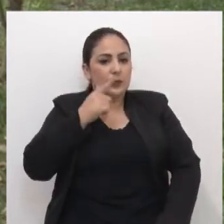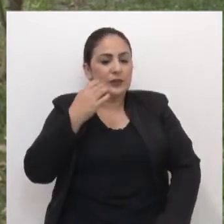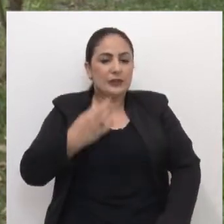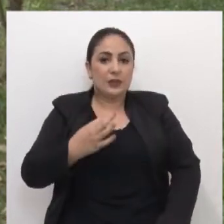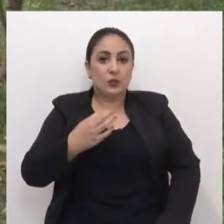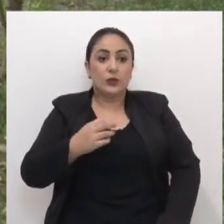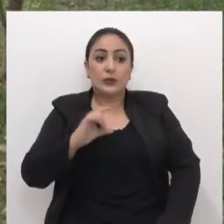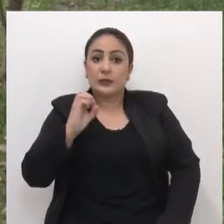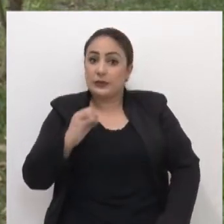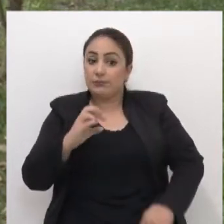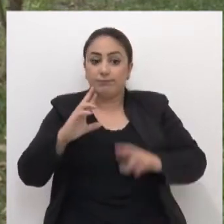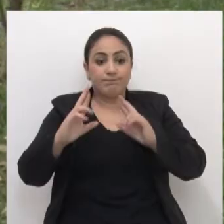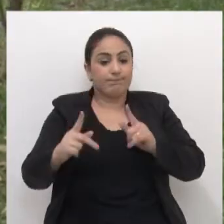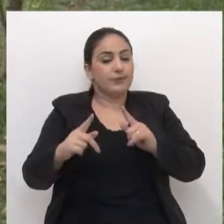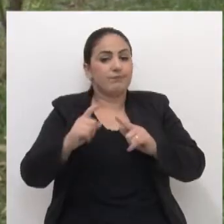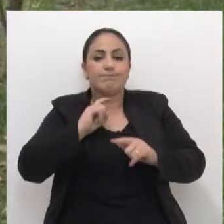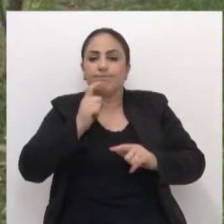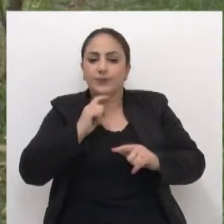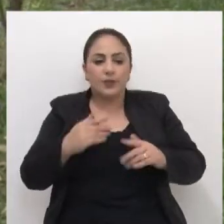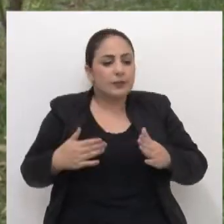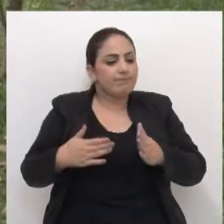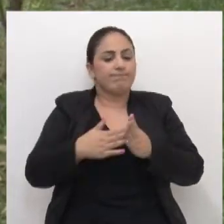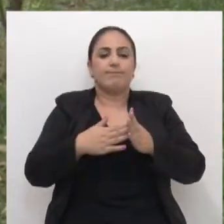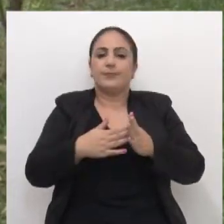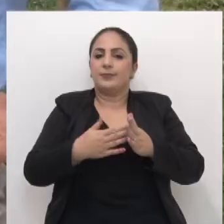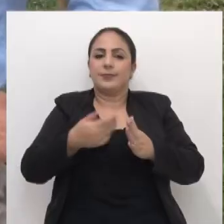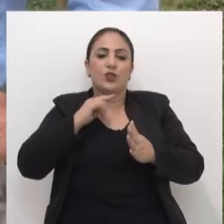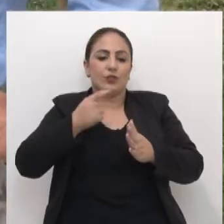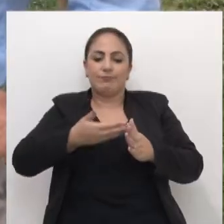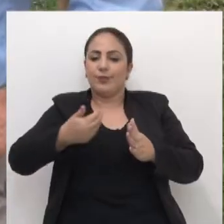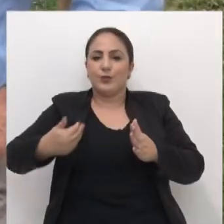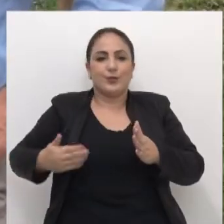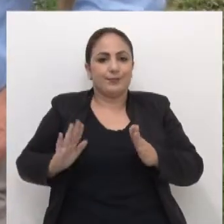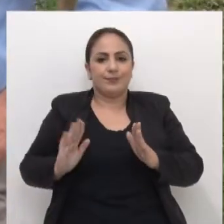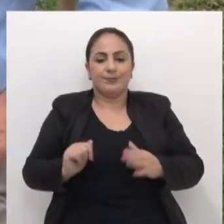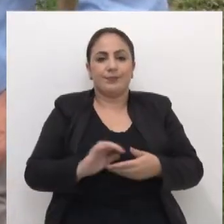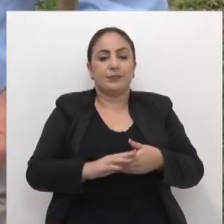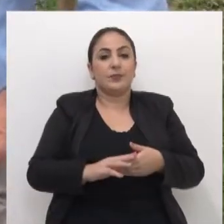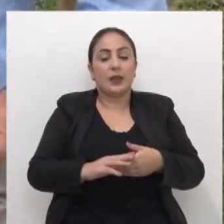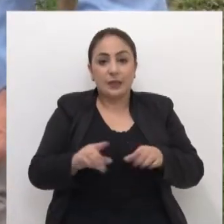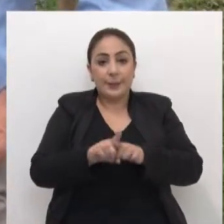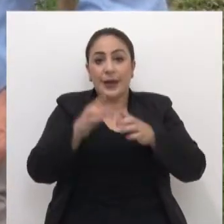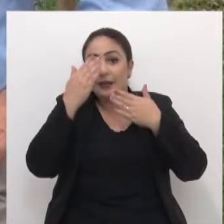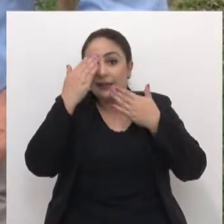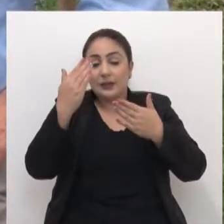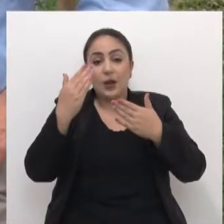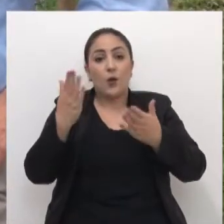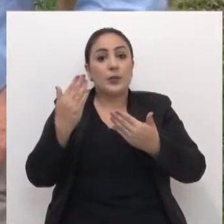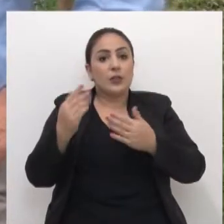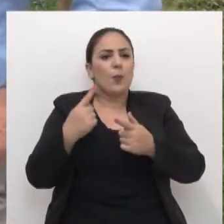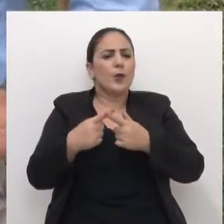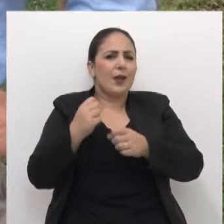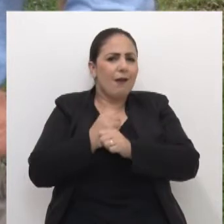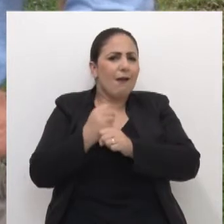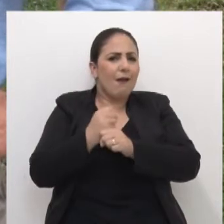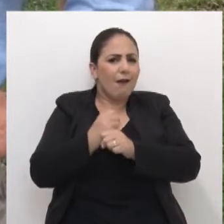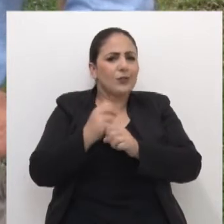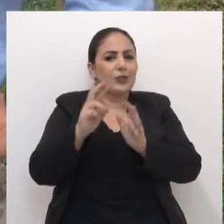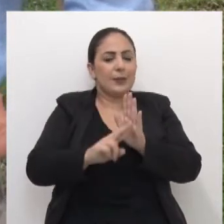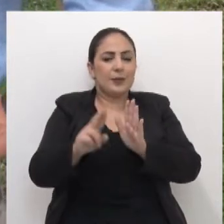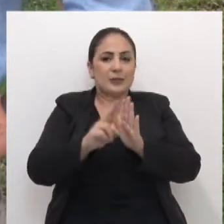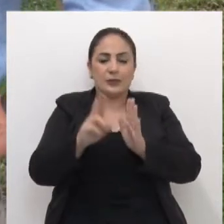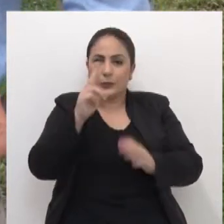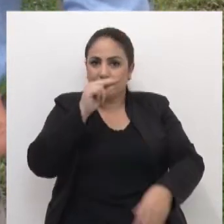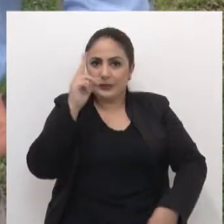vai dar certo. Caso contrário, tu vai, vai esbarrar, vai voltar para trás. O Ginete ainda agradeceu a homenagem, já que há anos